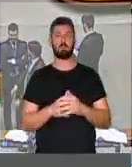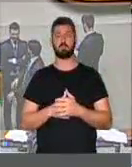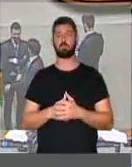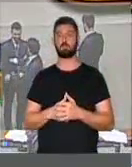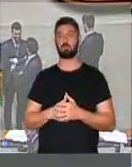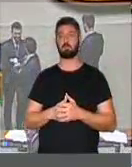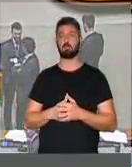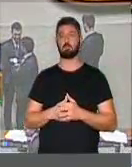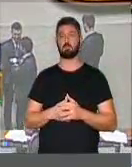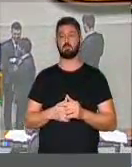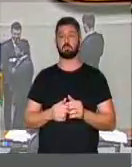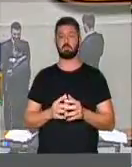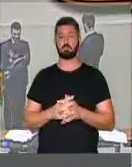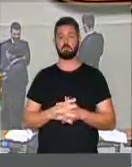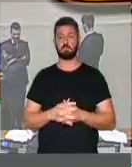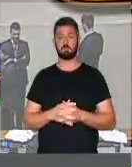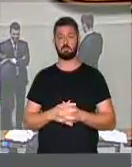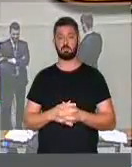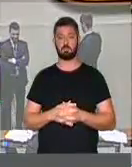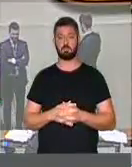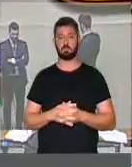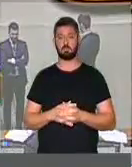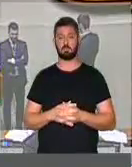O Raul vai falar, depois você fala, Lerth.